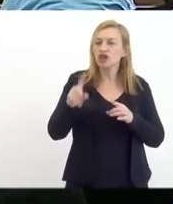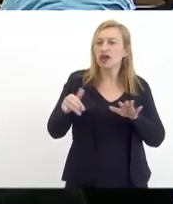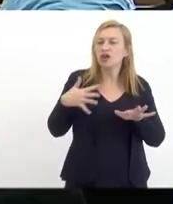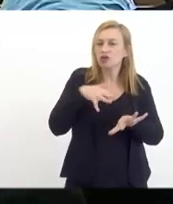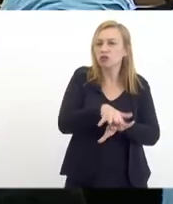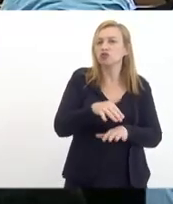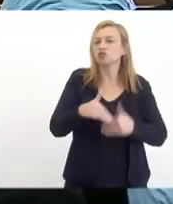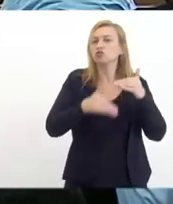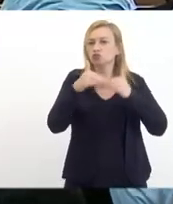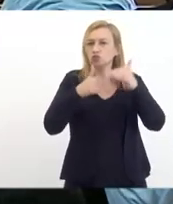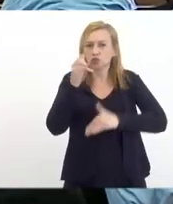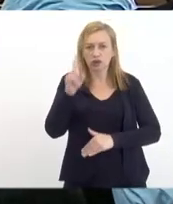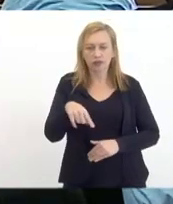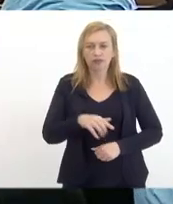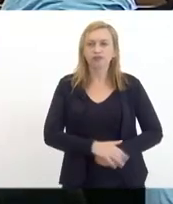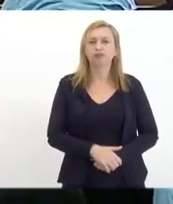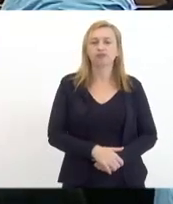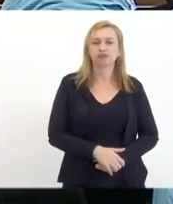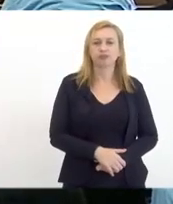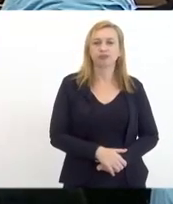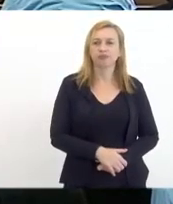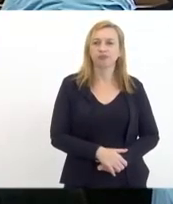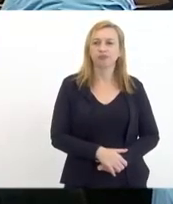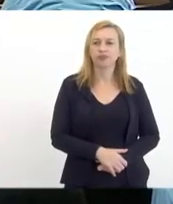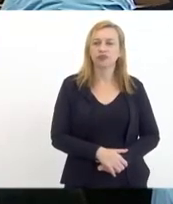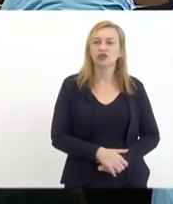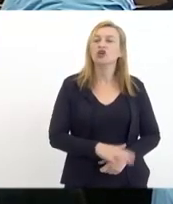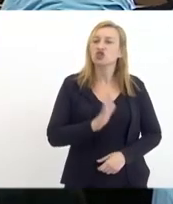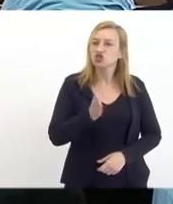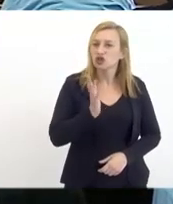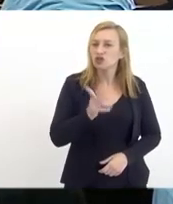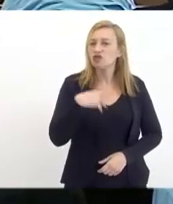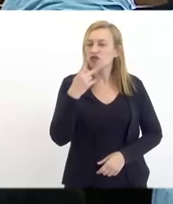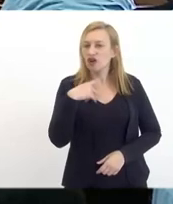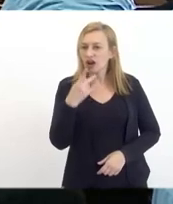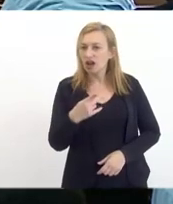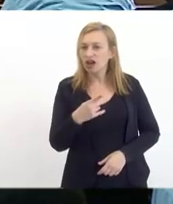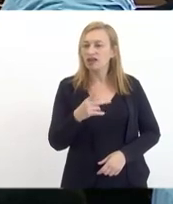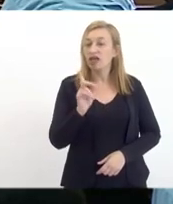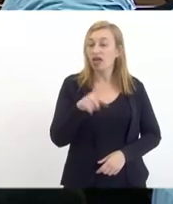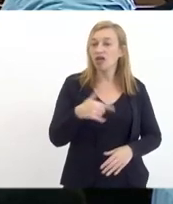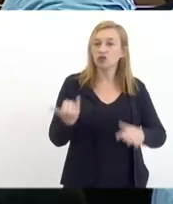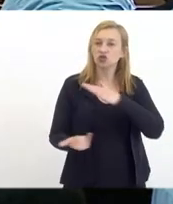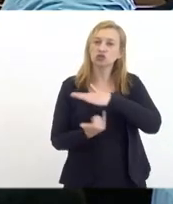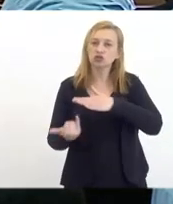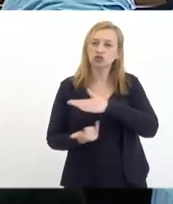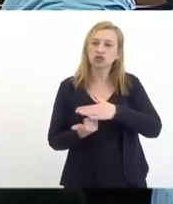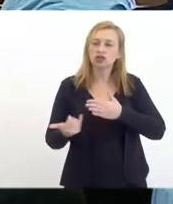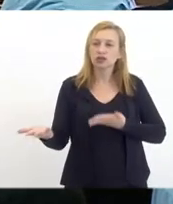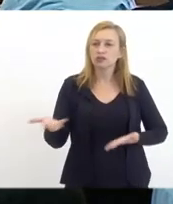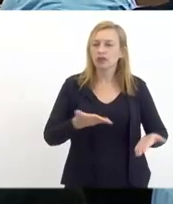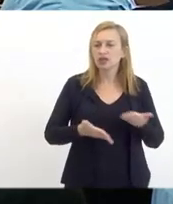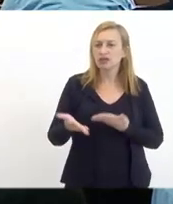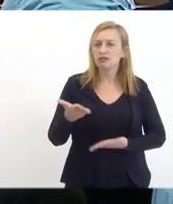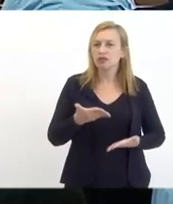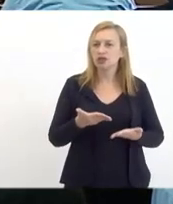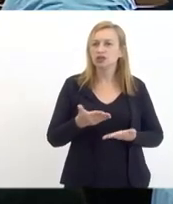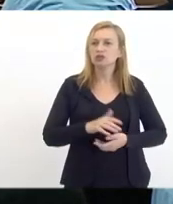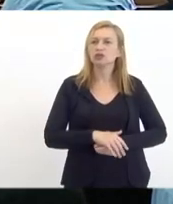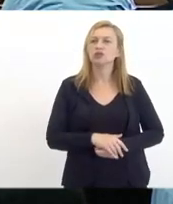e desenvolvimento nós como já foi colocado é uma das instituições participantes do